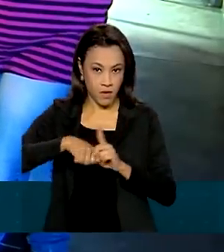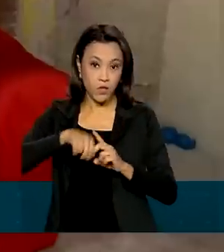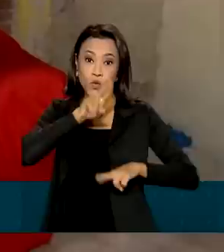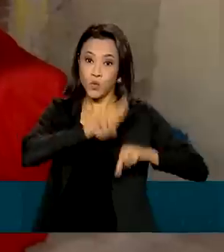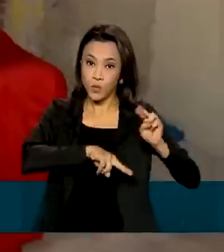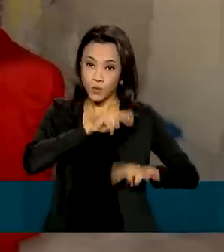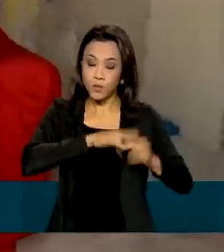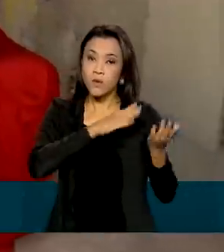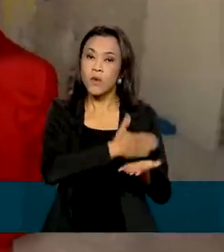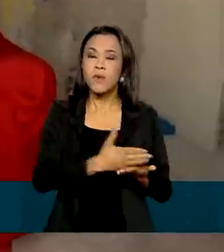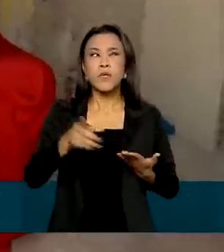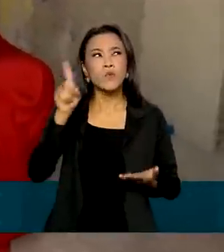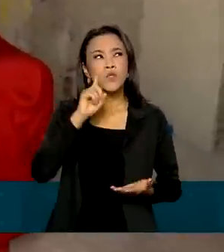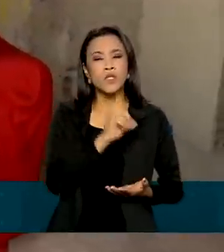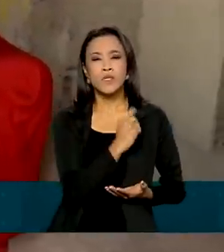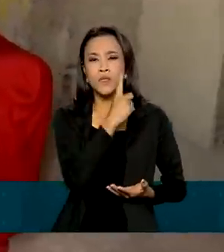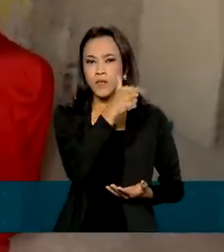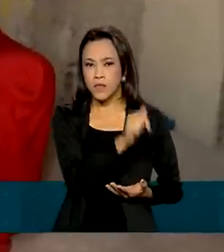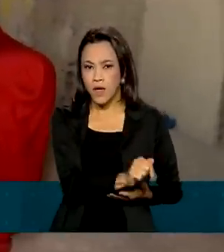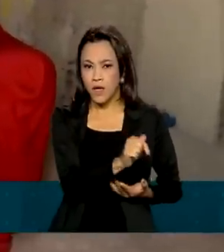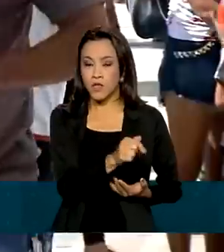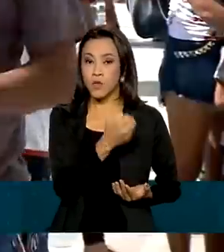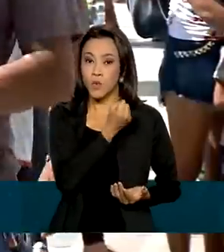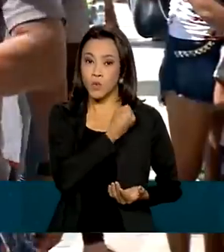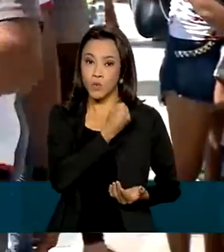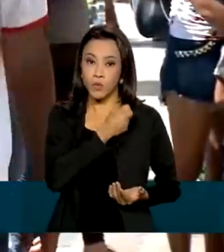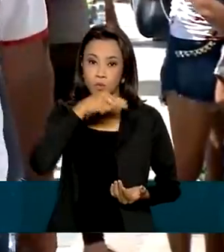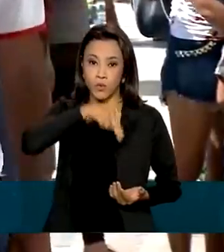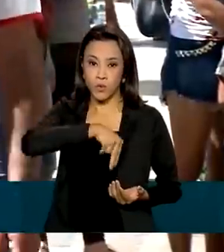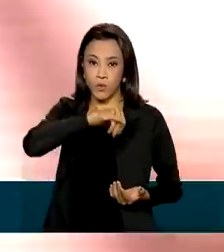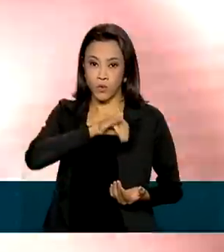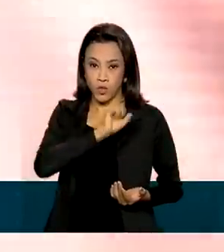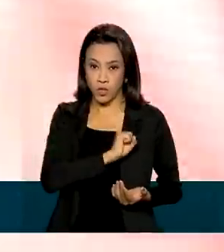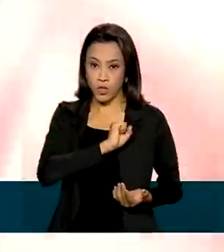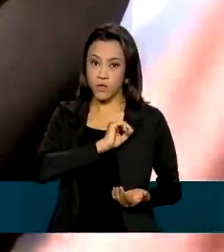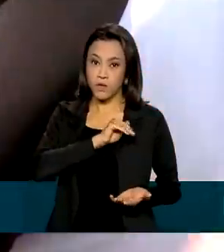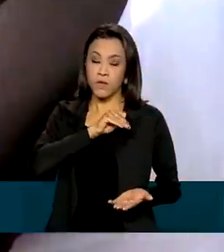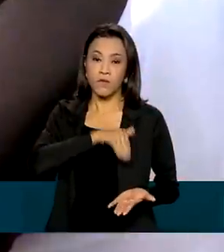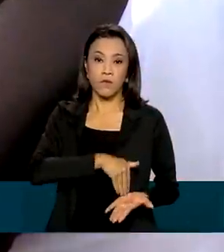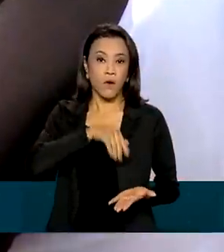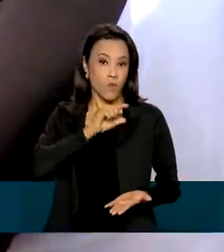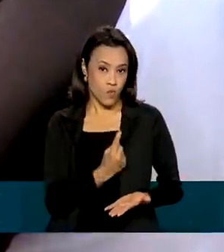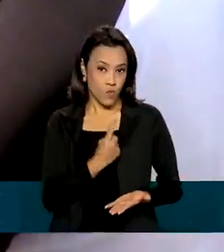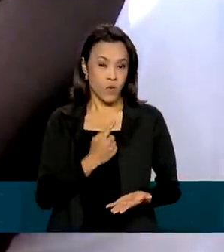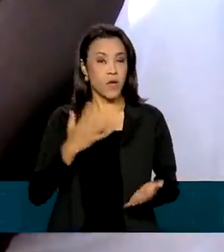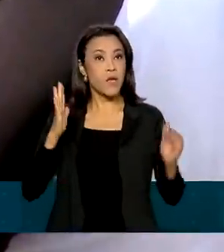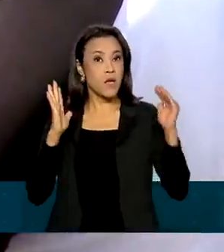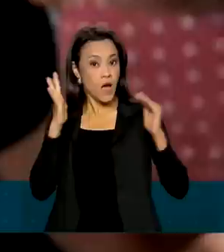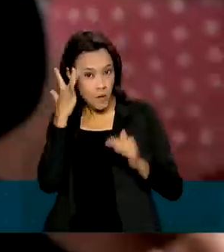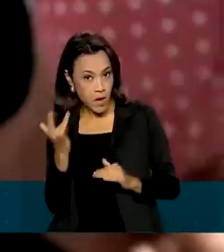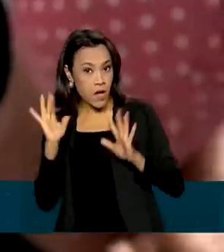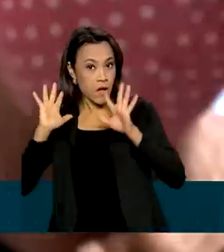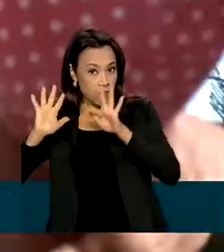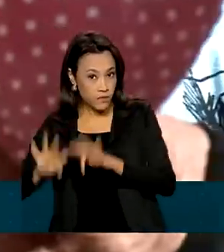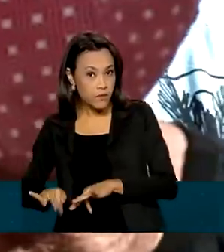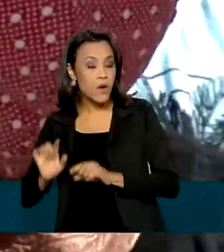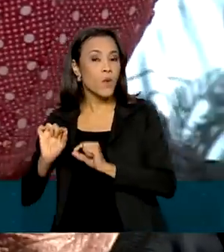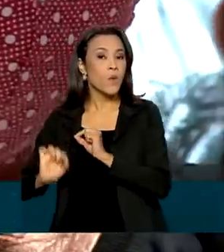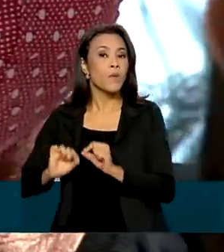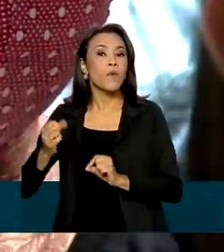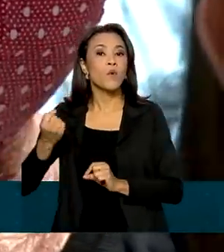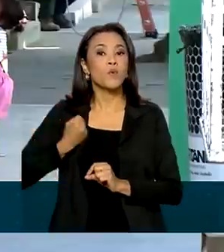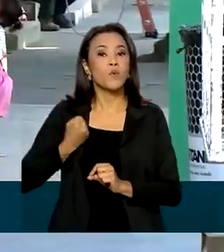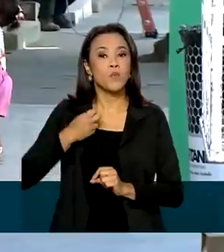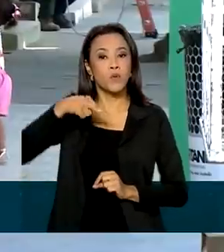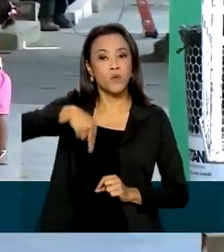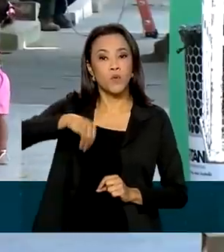começaram no dia 17 para beneficiários com o NIS-Final 1 e terminam amanhã quando será feito o pagamento para aqueles que têm o NIS